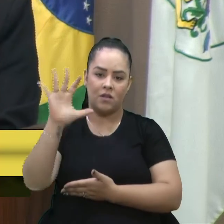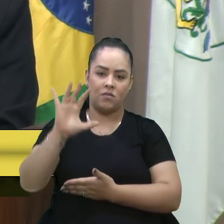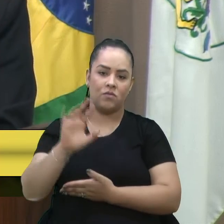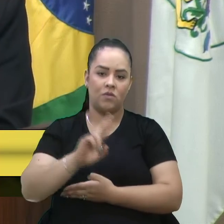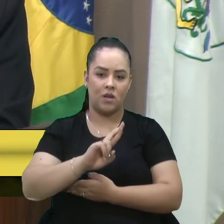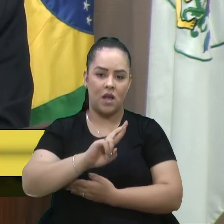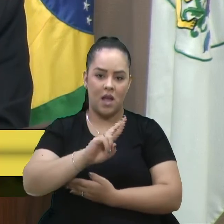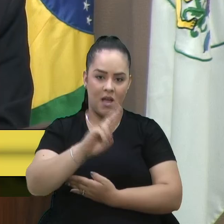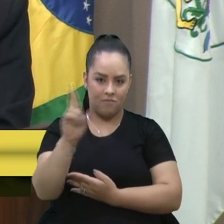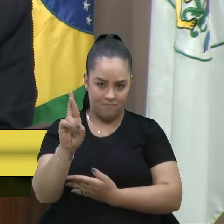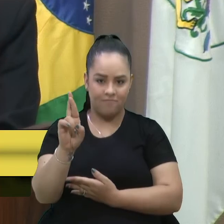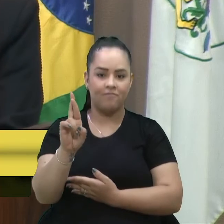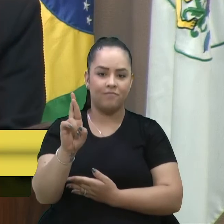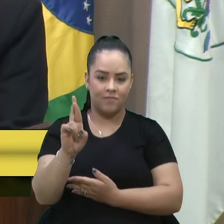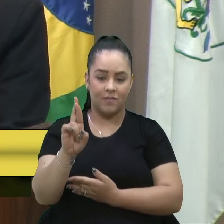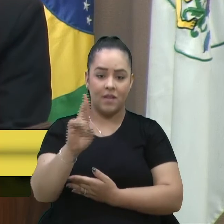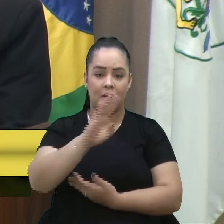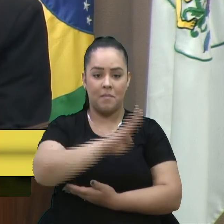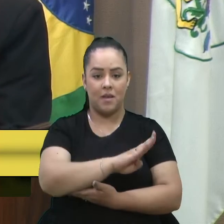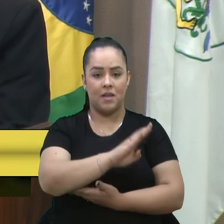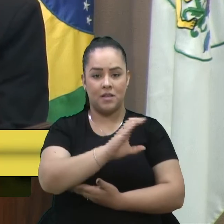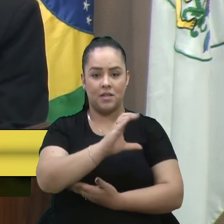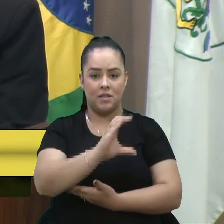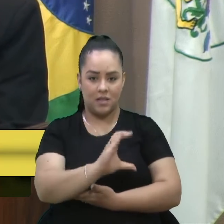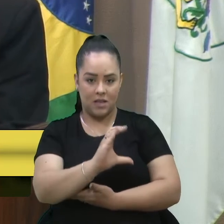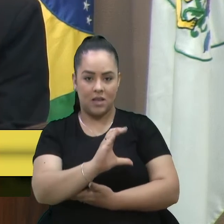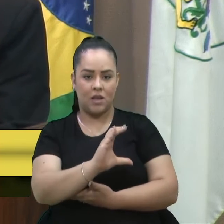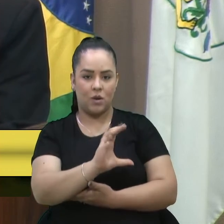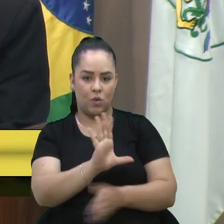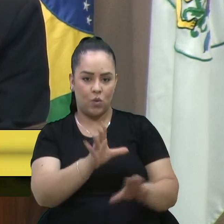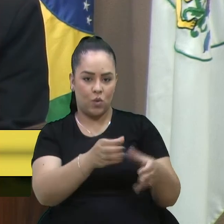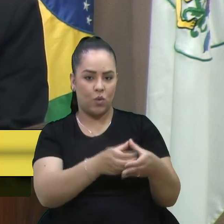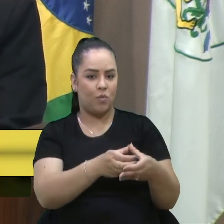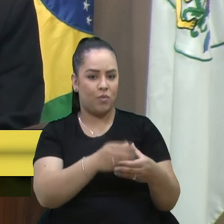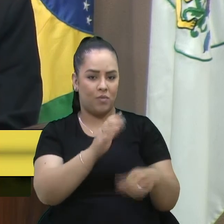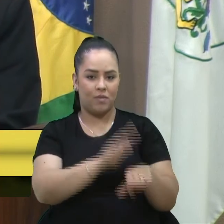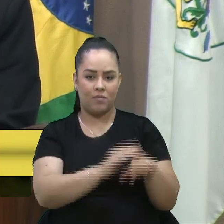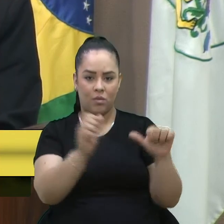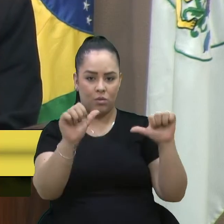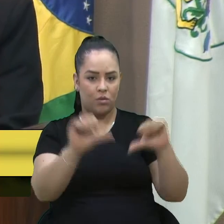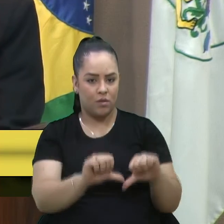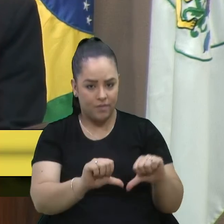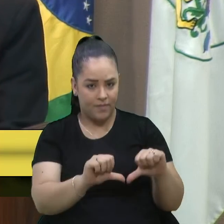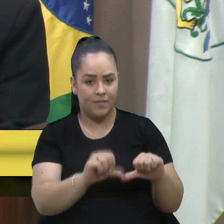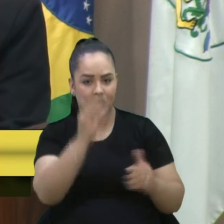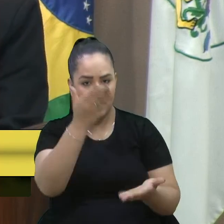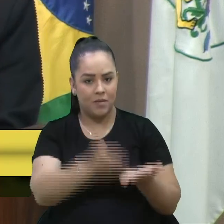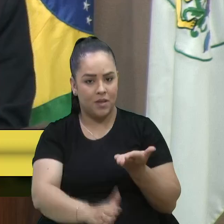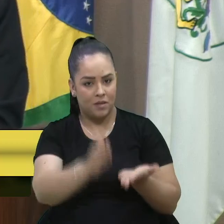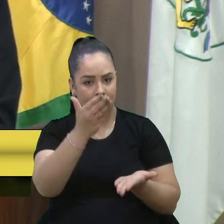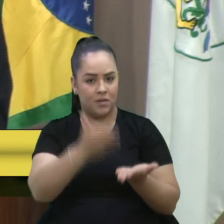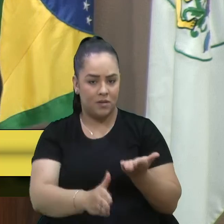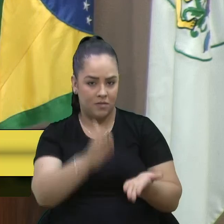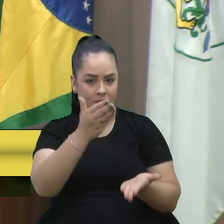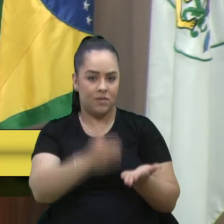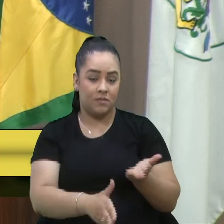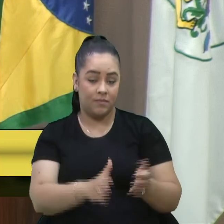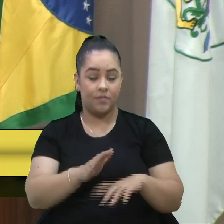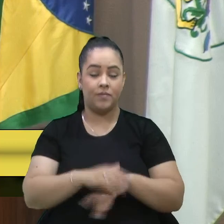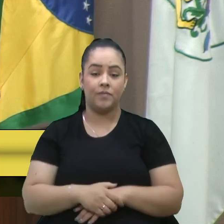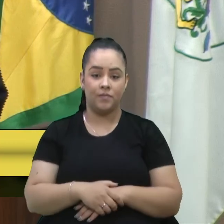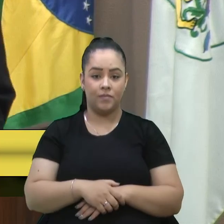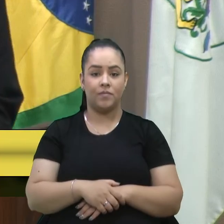Infelizmente, as classes B e C são as mais prejudicadas e cada vez mais vulneráveis. Então, essa questão do